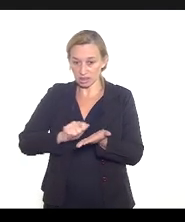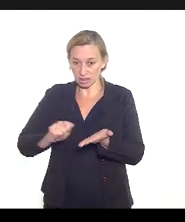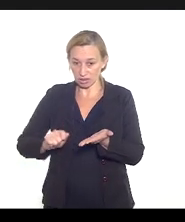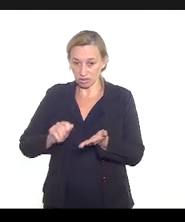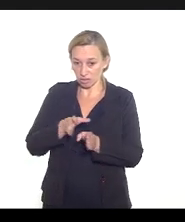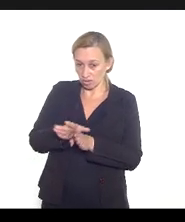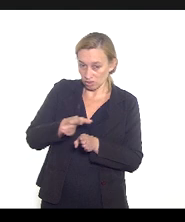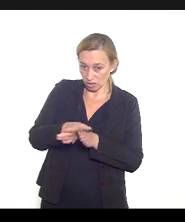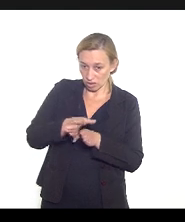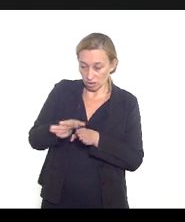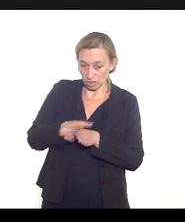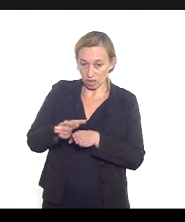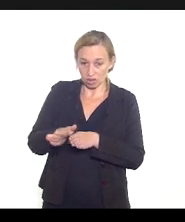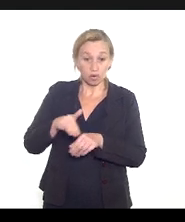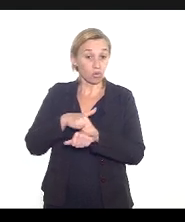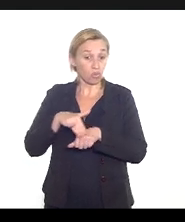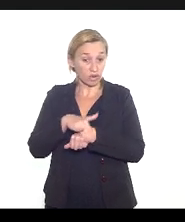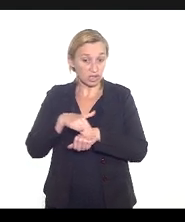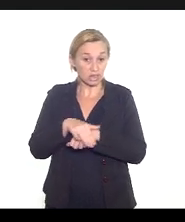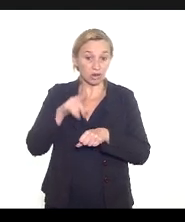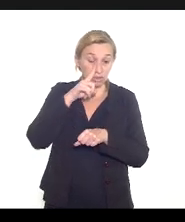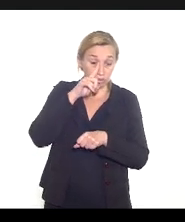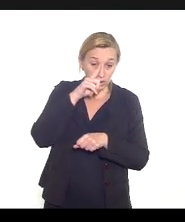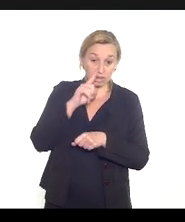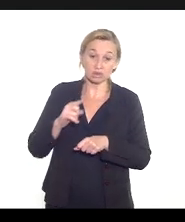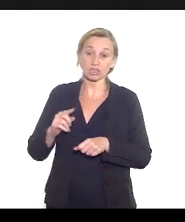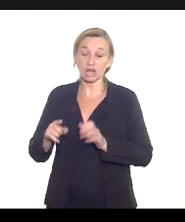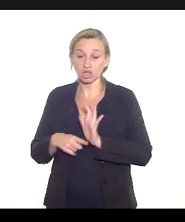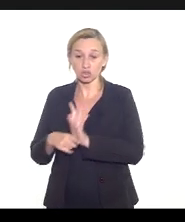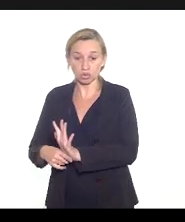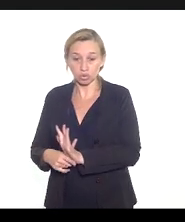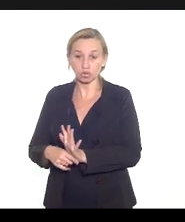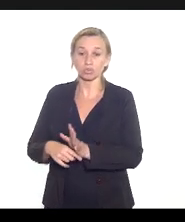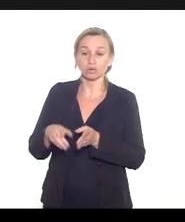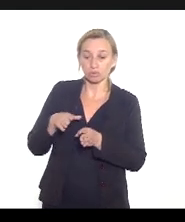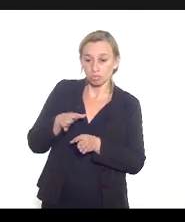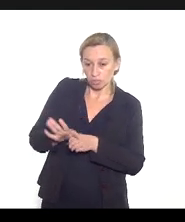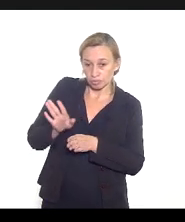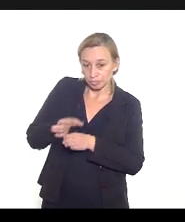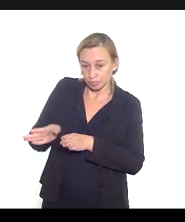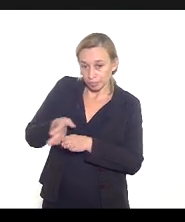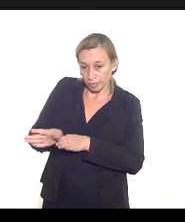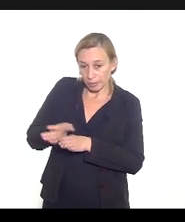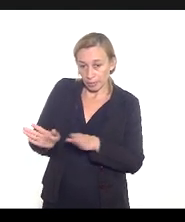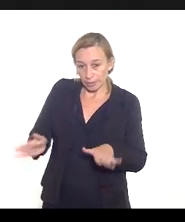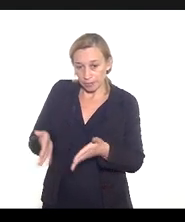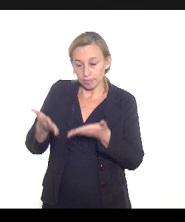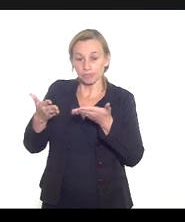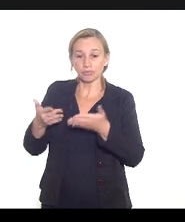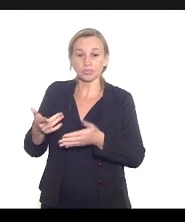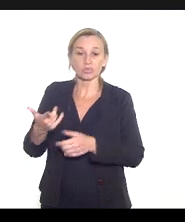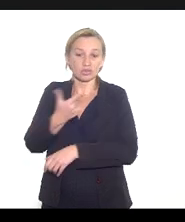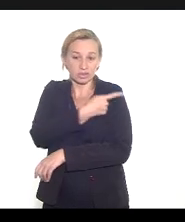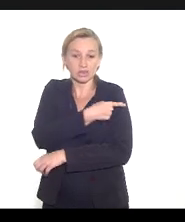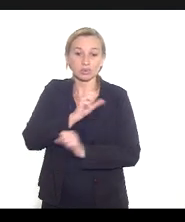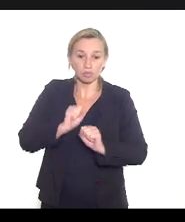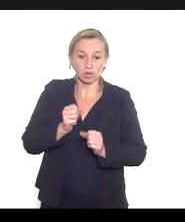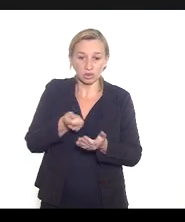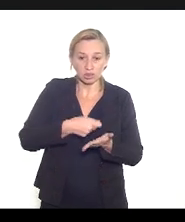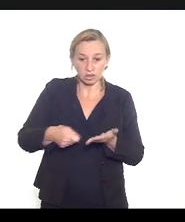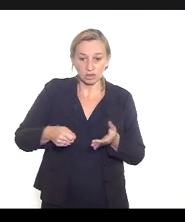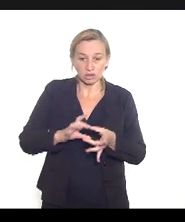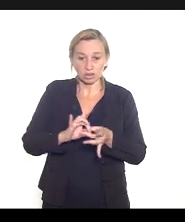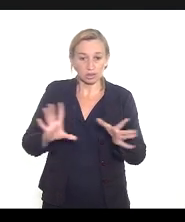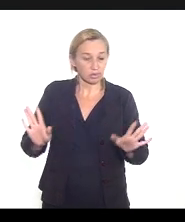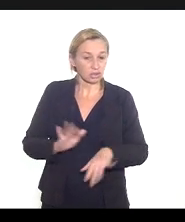orientar essa gestante conversar sobre os riscos e benefícios orientá-la e estimulá-la quanto a vacinação ela já pode deixar levar o